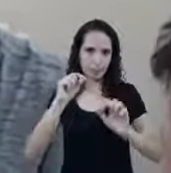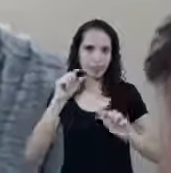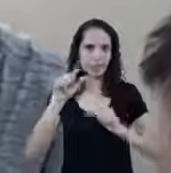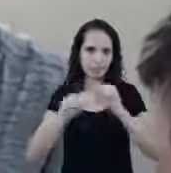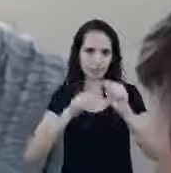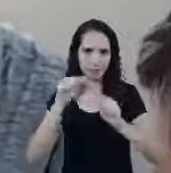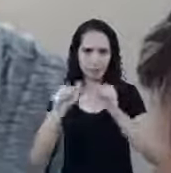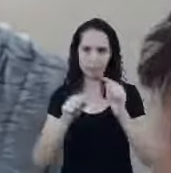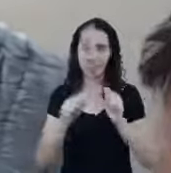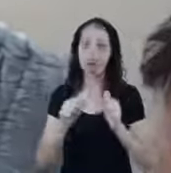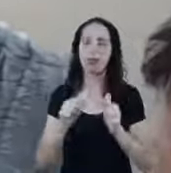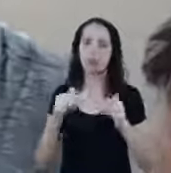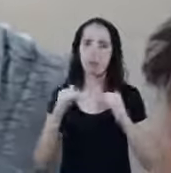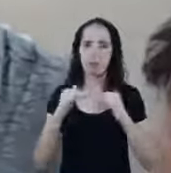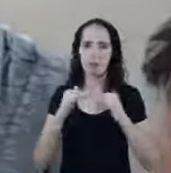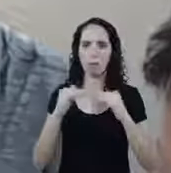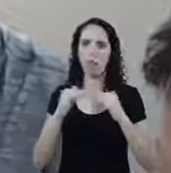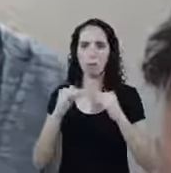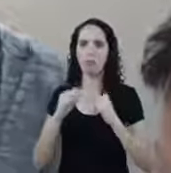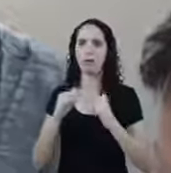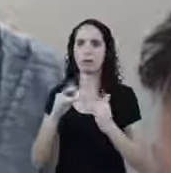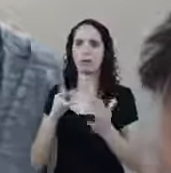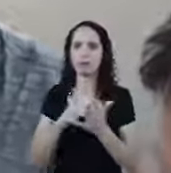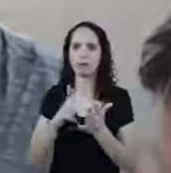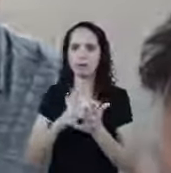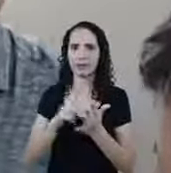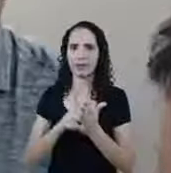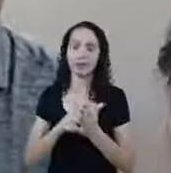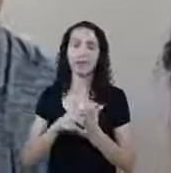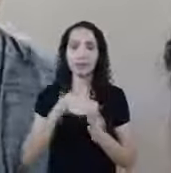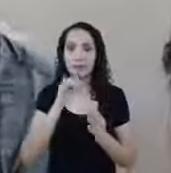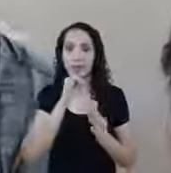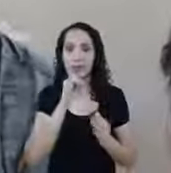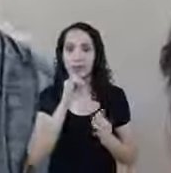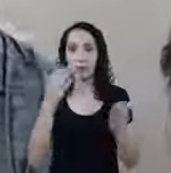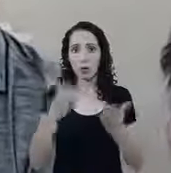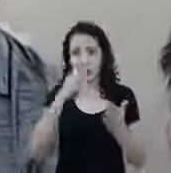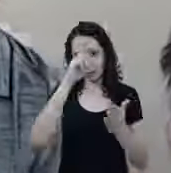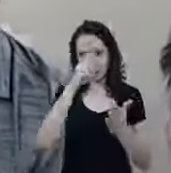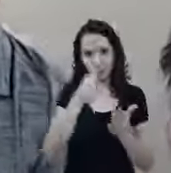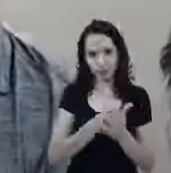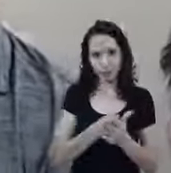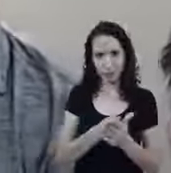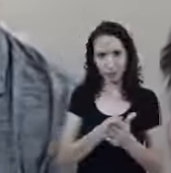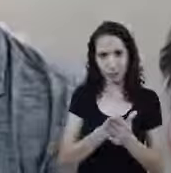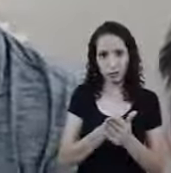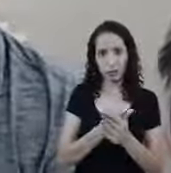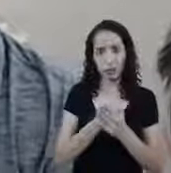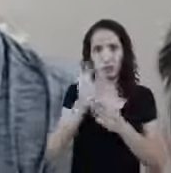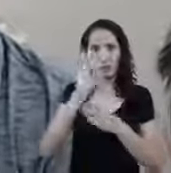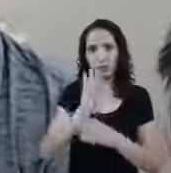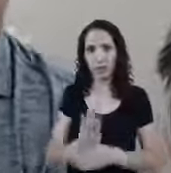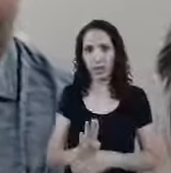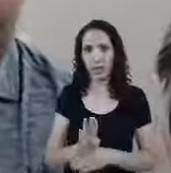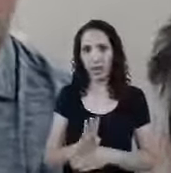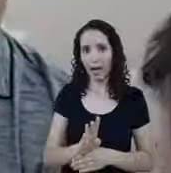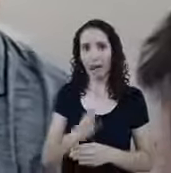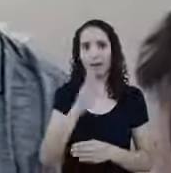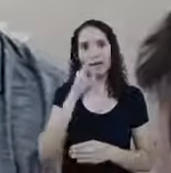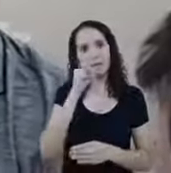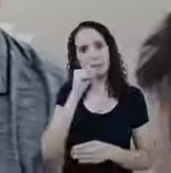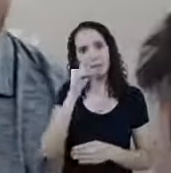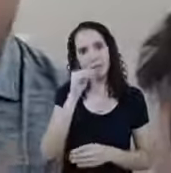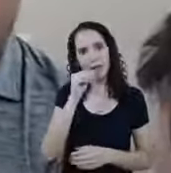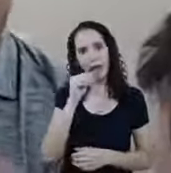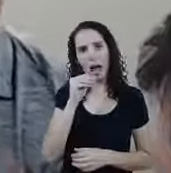plenamente Absolutamente Com seu posicionamento Hoje nós decidimos Tratar do lado Do empregado